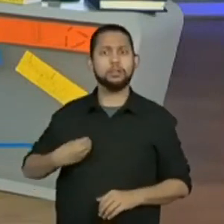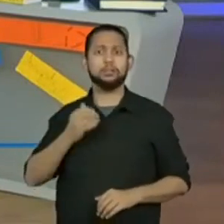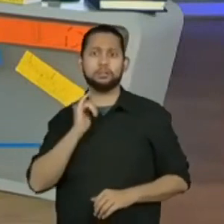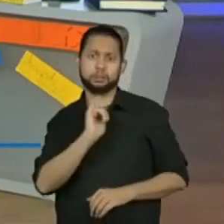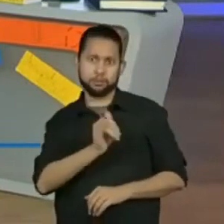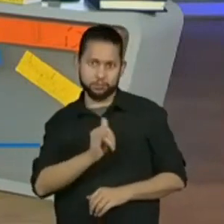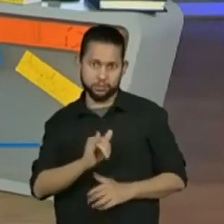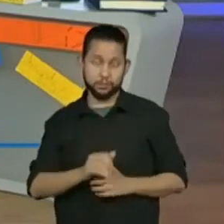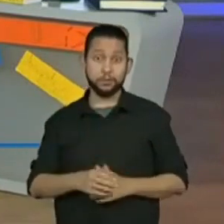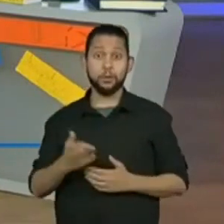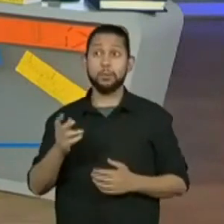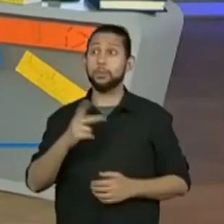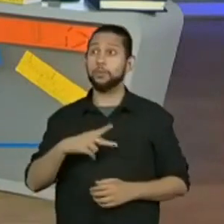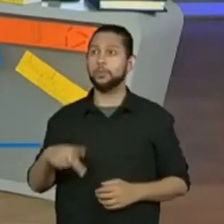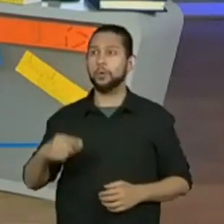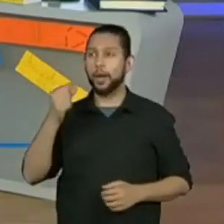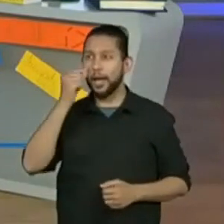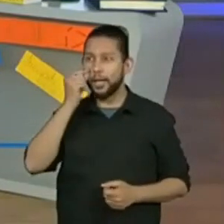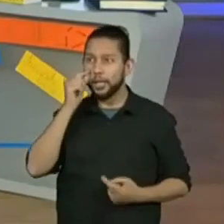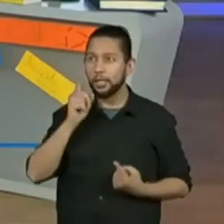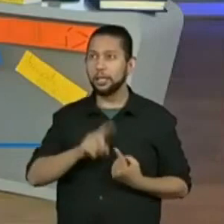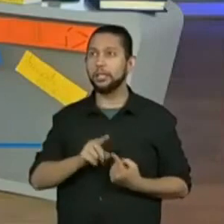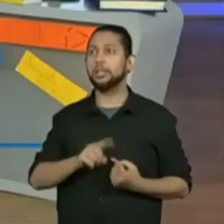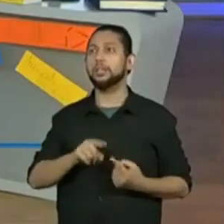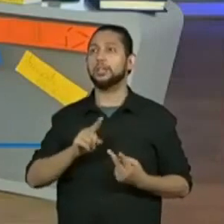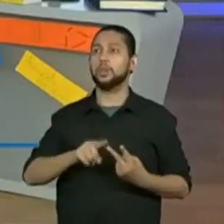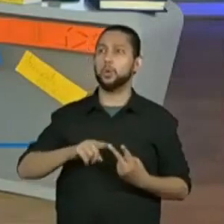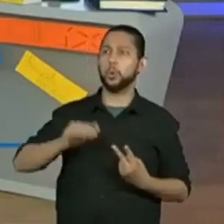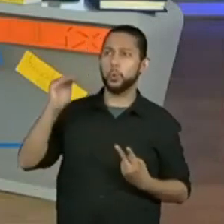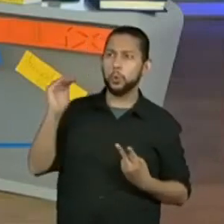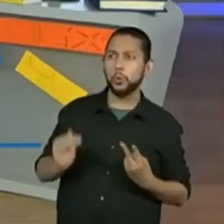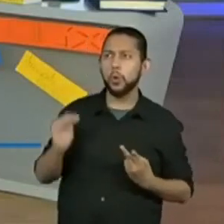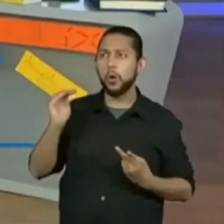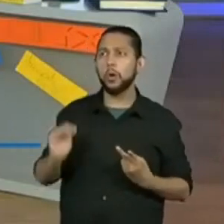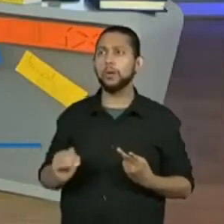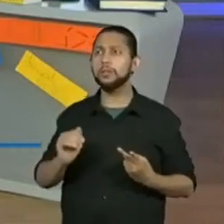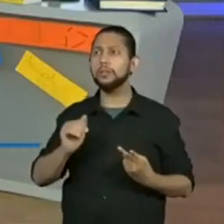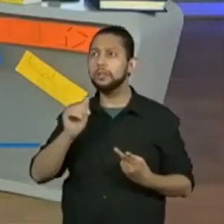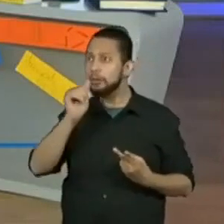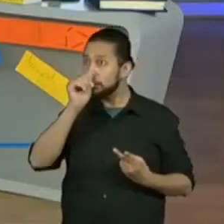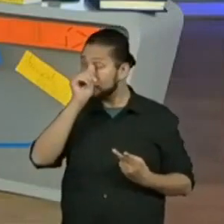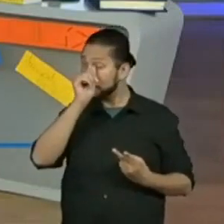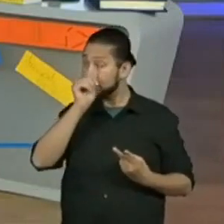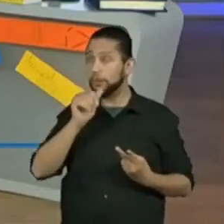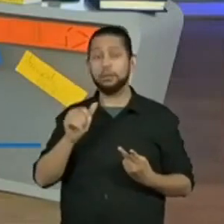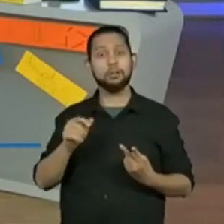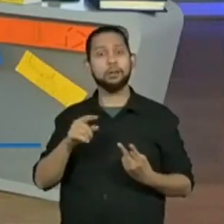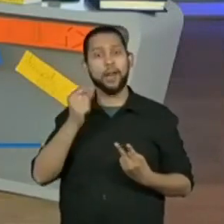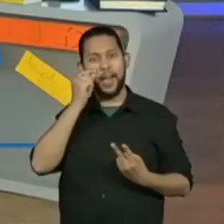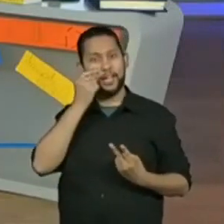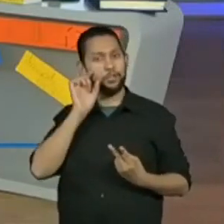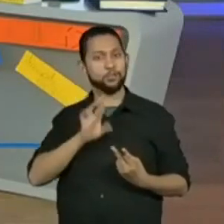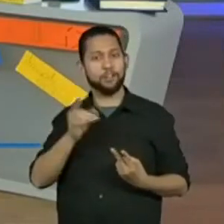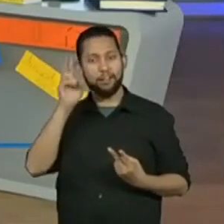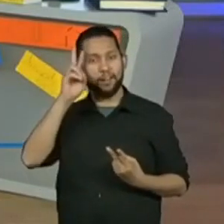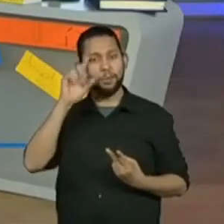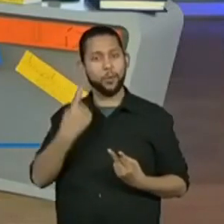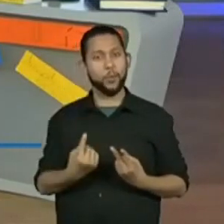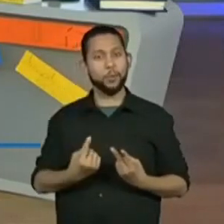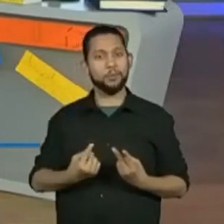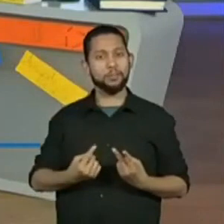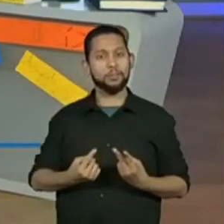começou. Professora Aline Gacke, professora Joyce. Professora Aline Gacke. Vocês não decoraram a professora Aline Gacke?